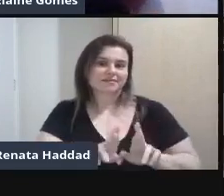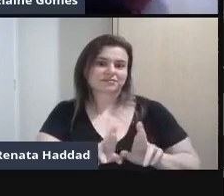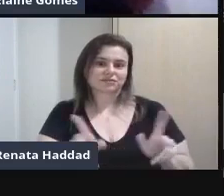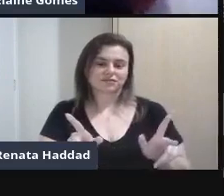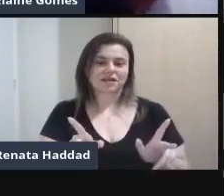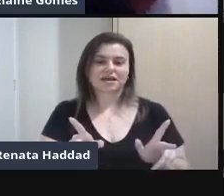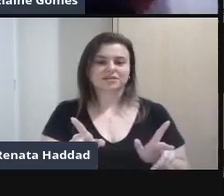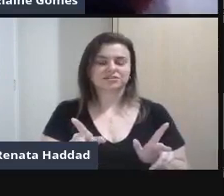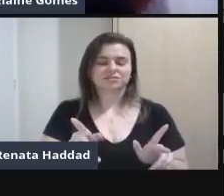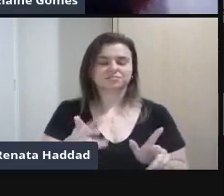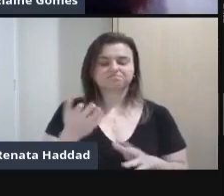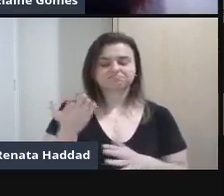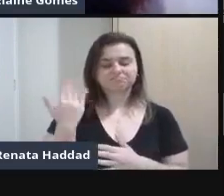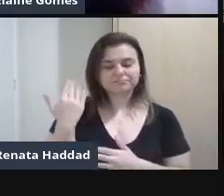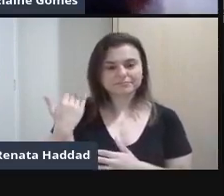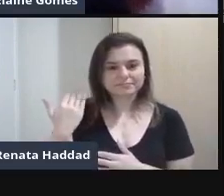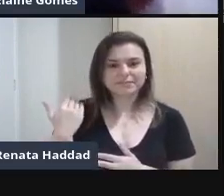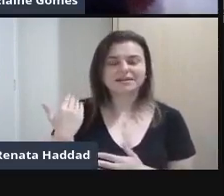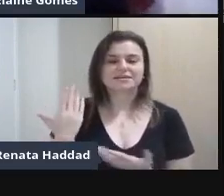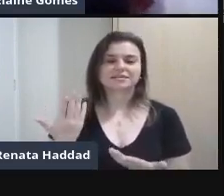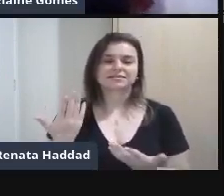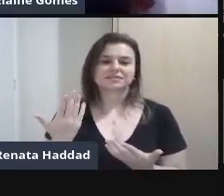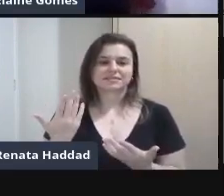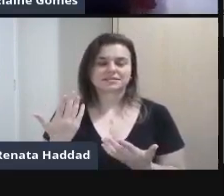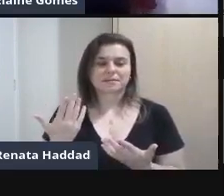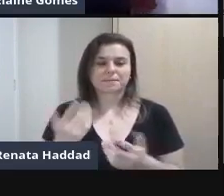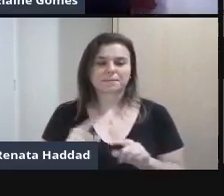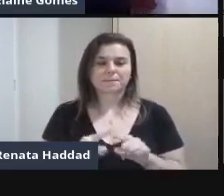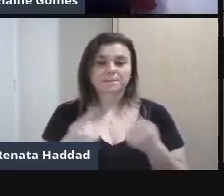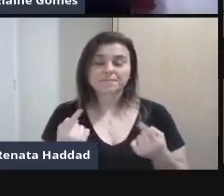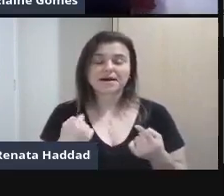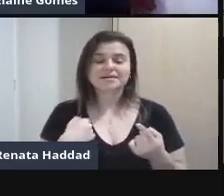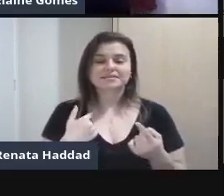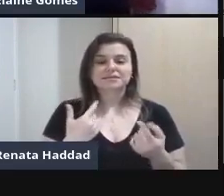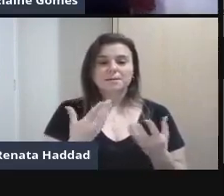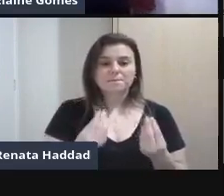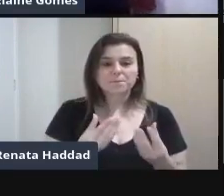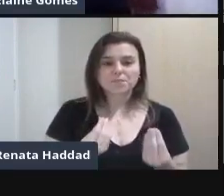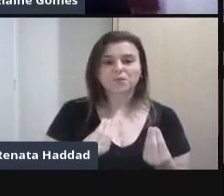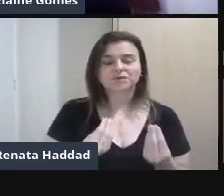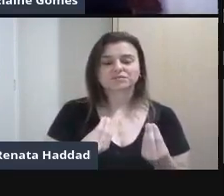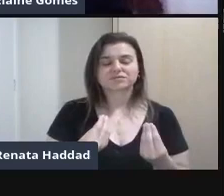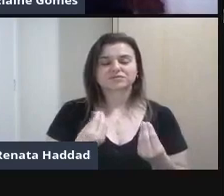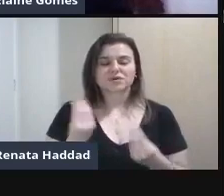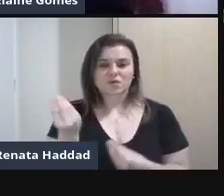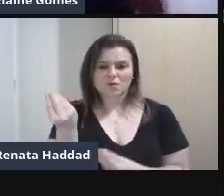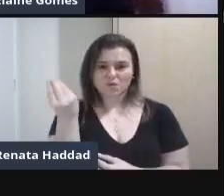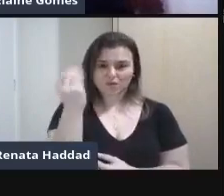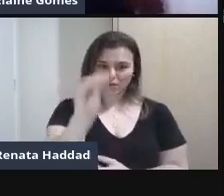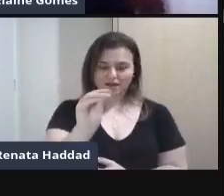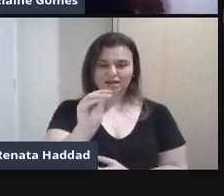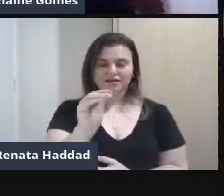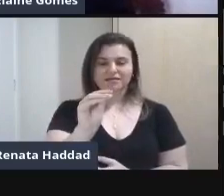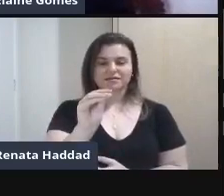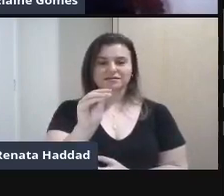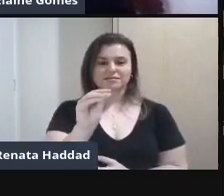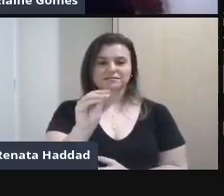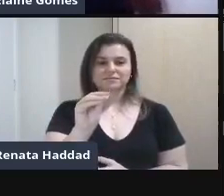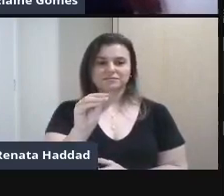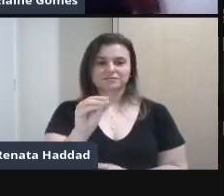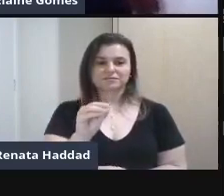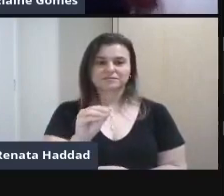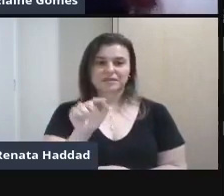Visual De luz e sombra Muitas dessas Projeções Que eu estou dizendo Aqui Eram feitas E são Essa